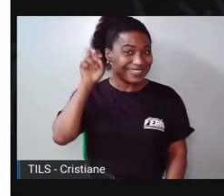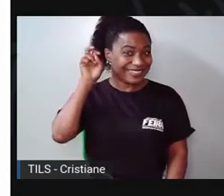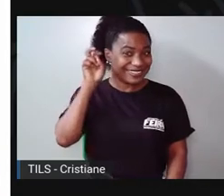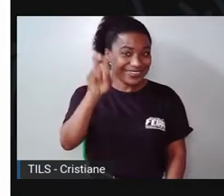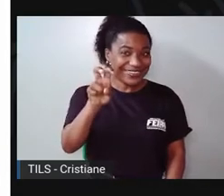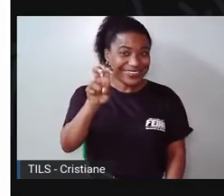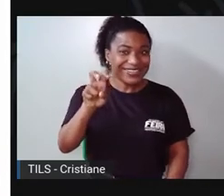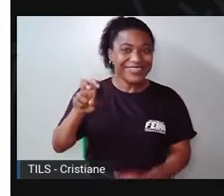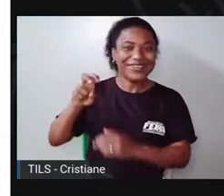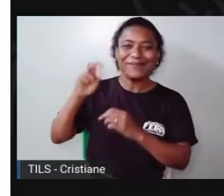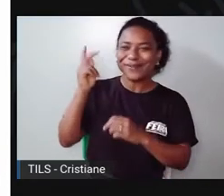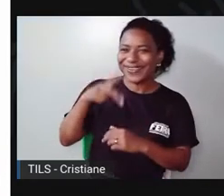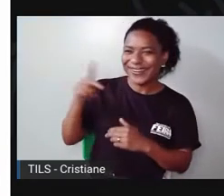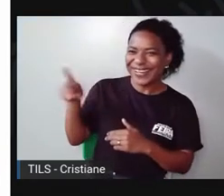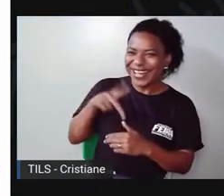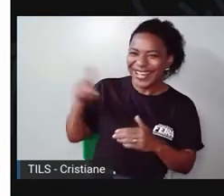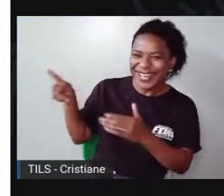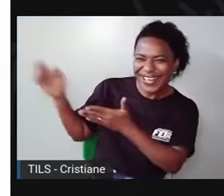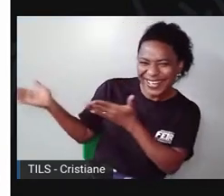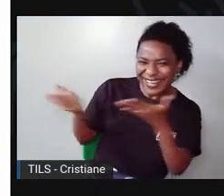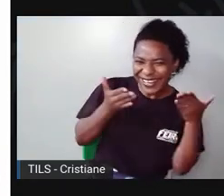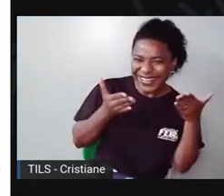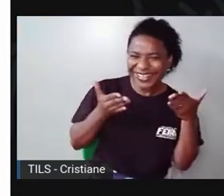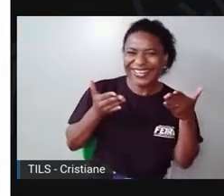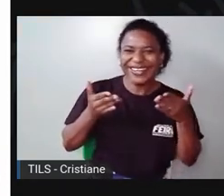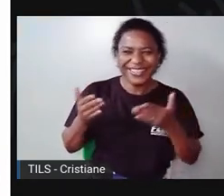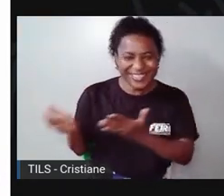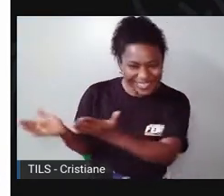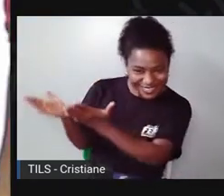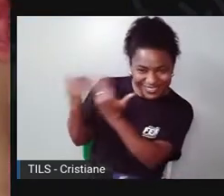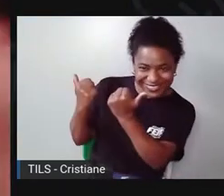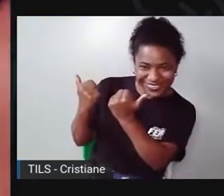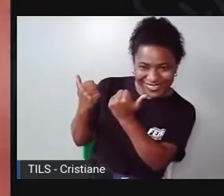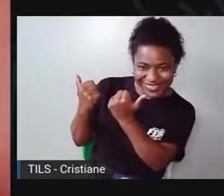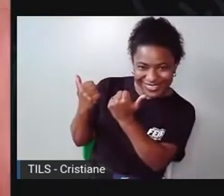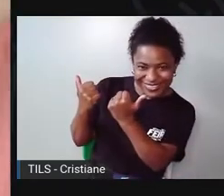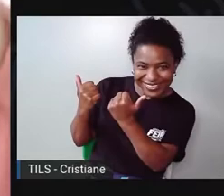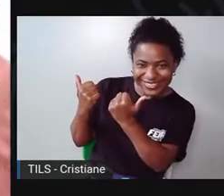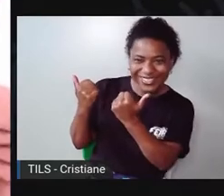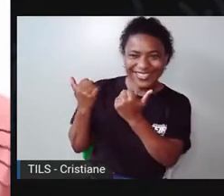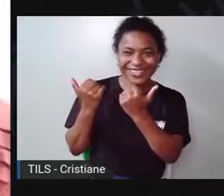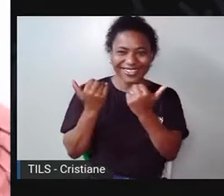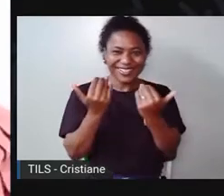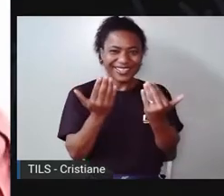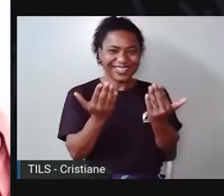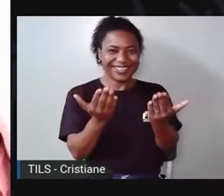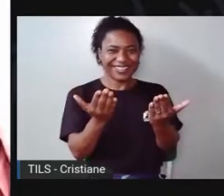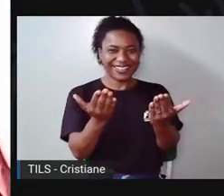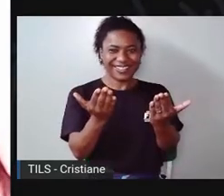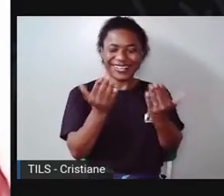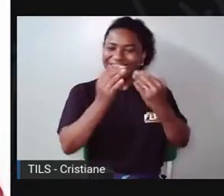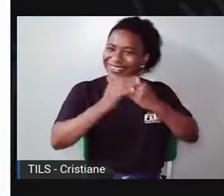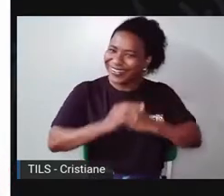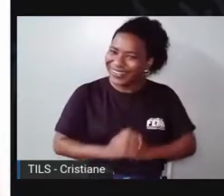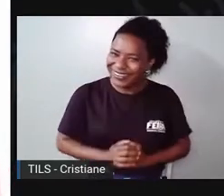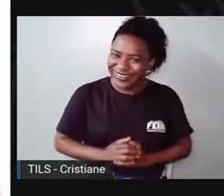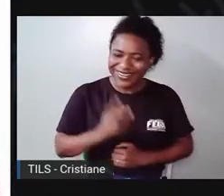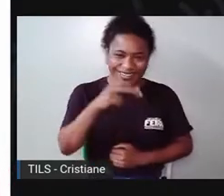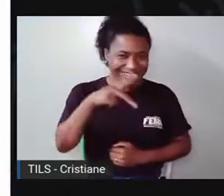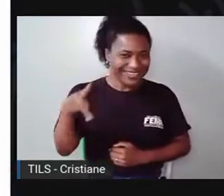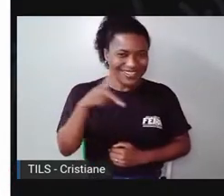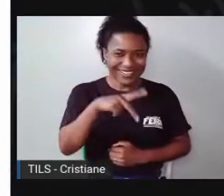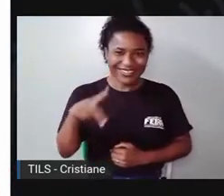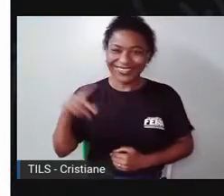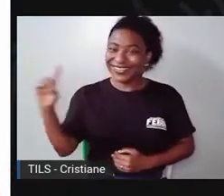cinco. Procimeia. Vem aqui. Olha lá, gente. A Procimeia chegou. Oi,